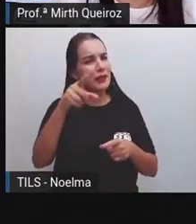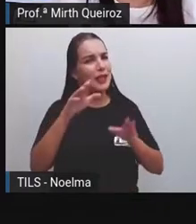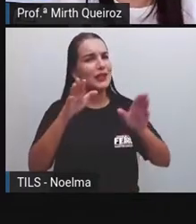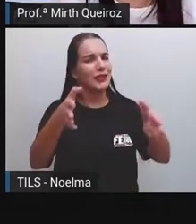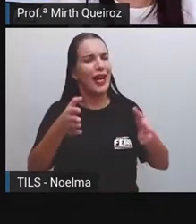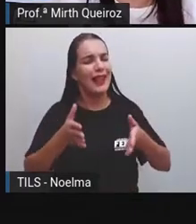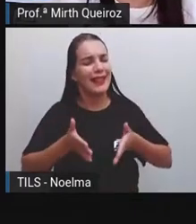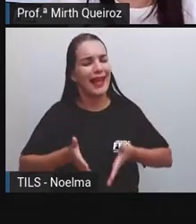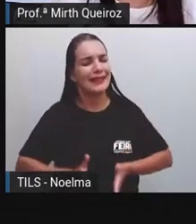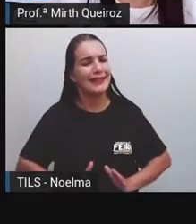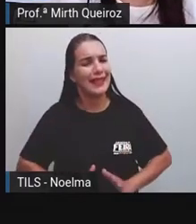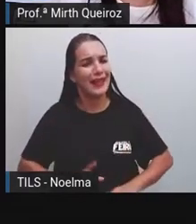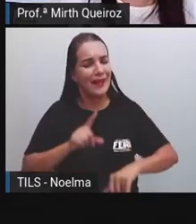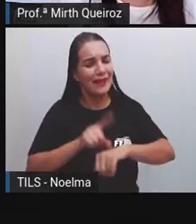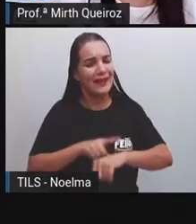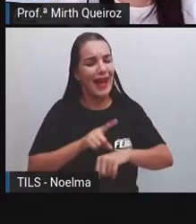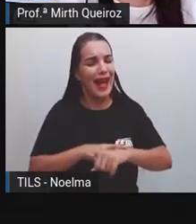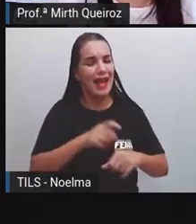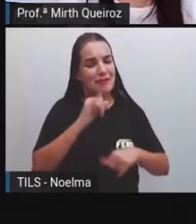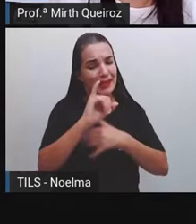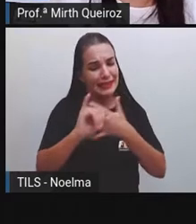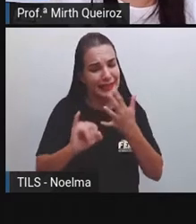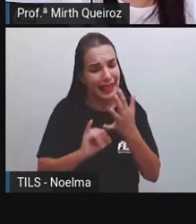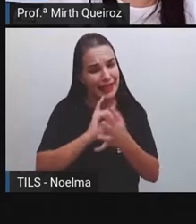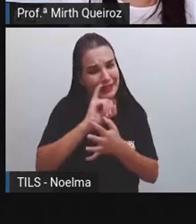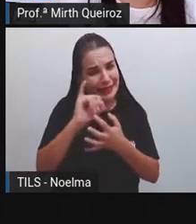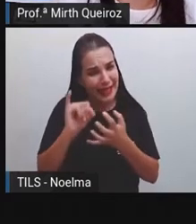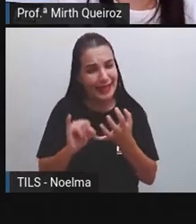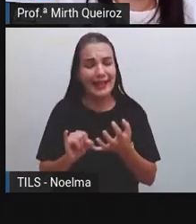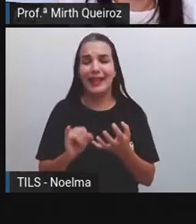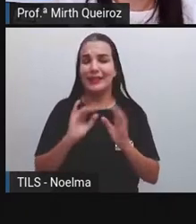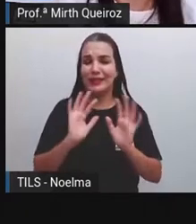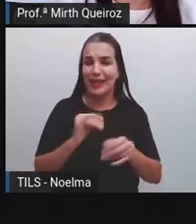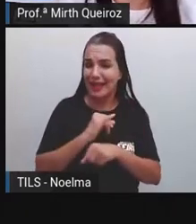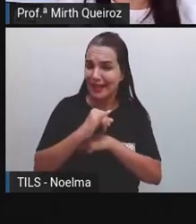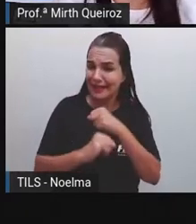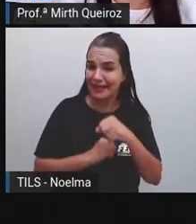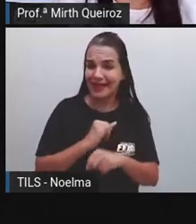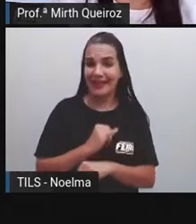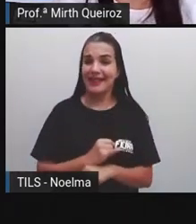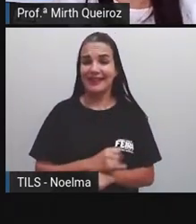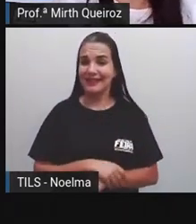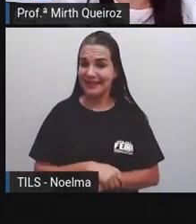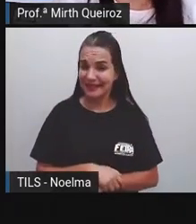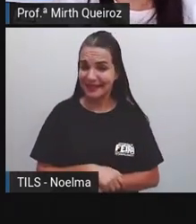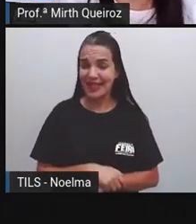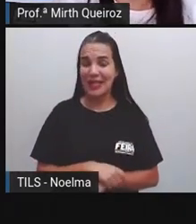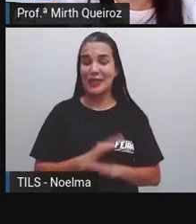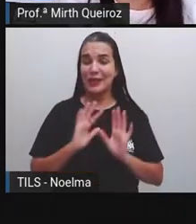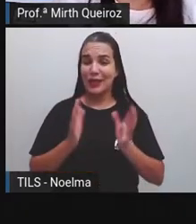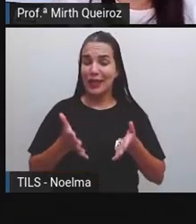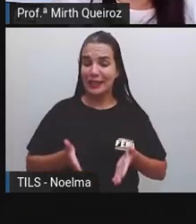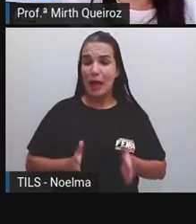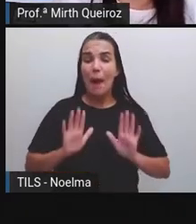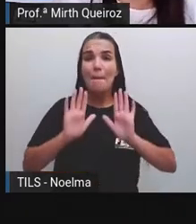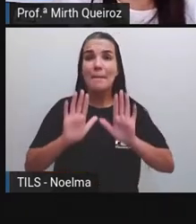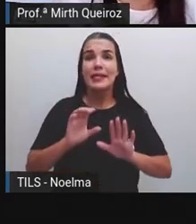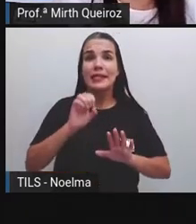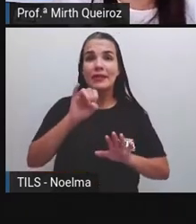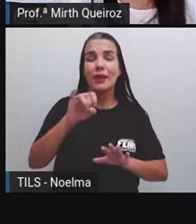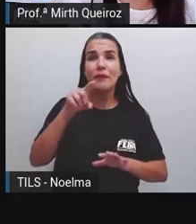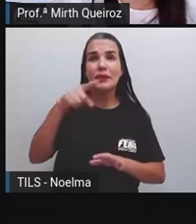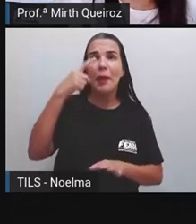nasceram nessa era das redes sociais Essa era digital, vamos dizer assim Vocês já nasceram, mas vocês já